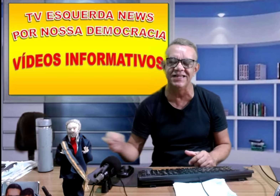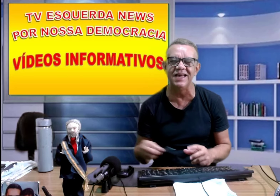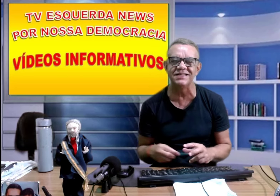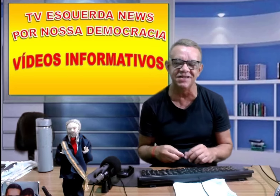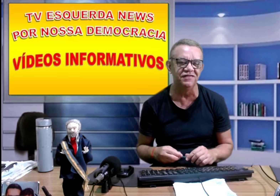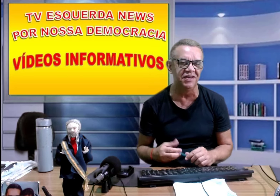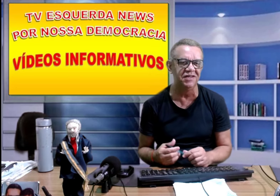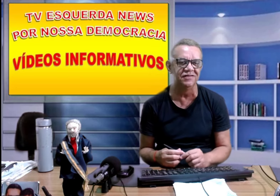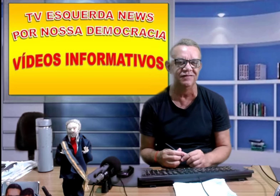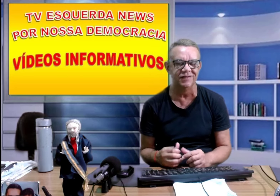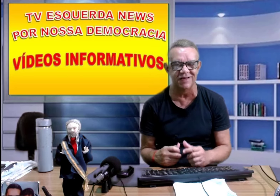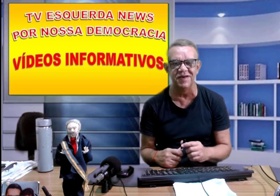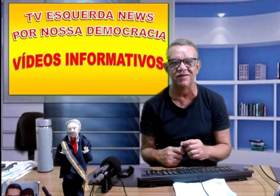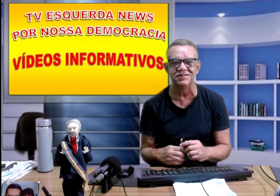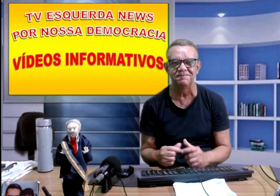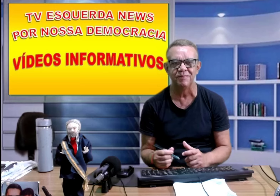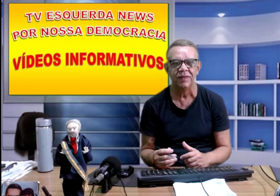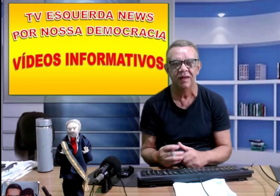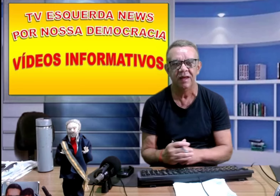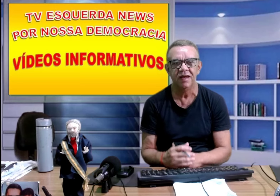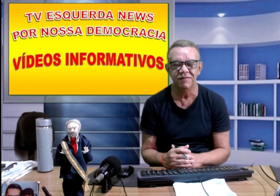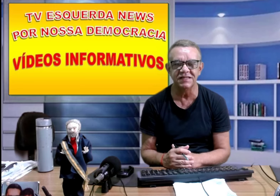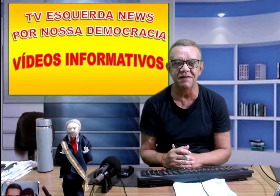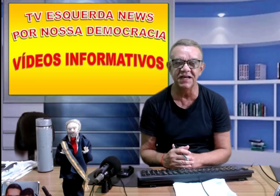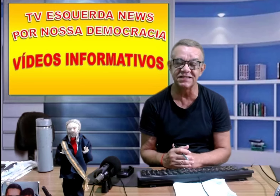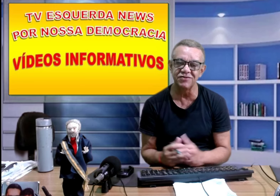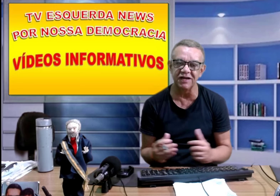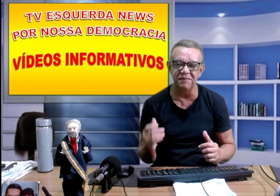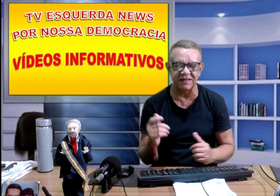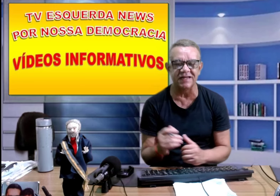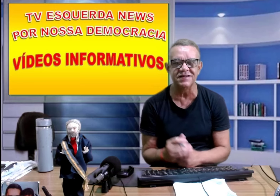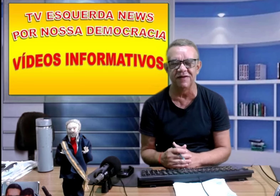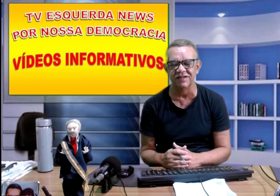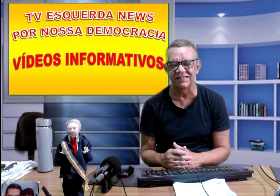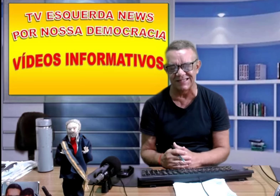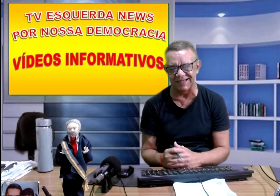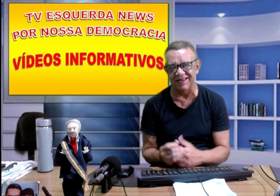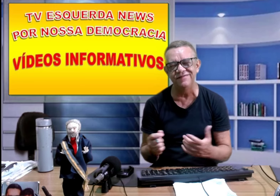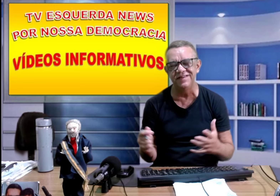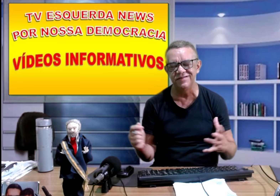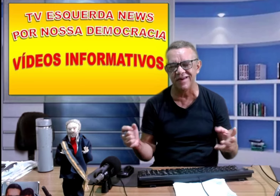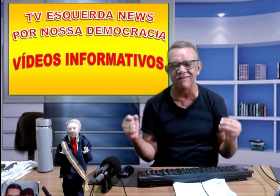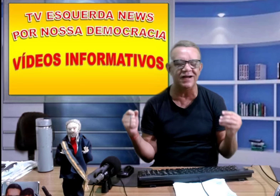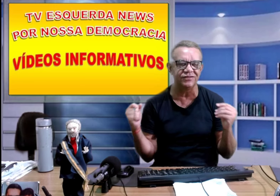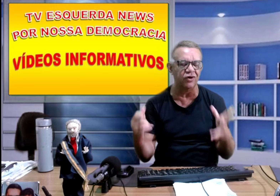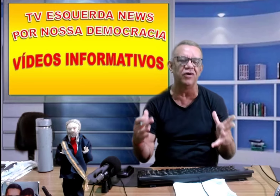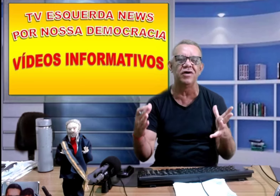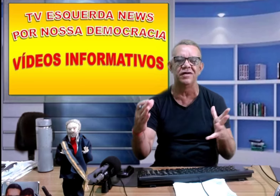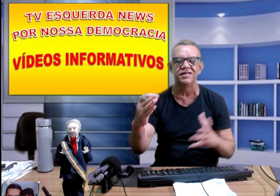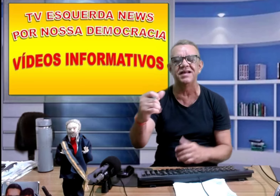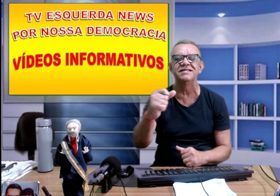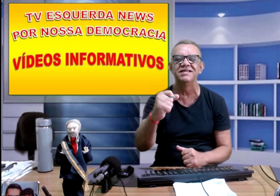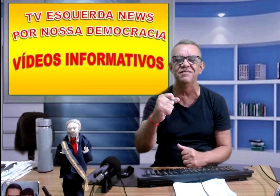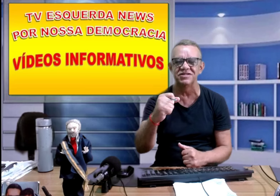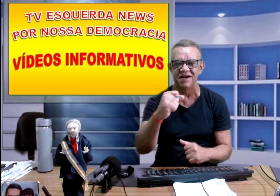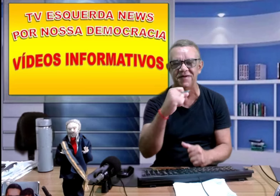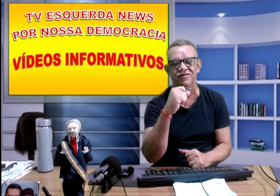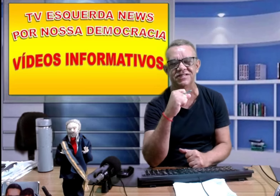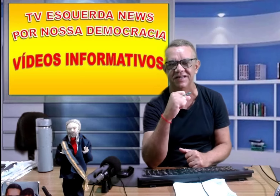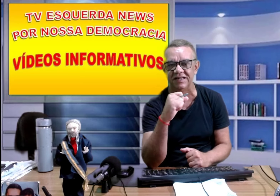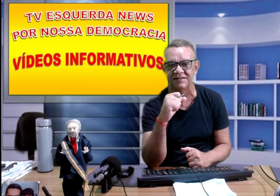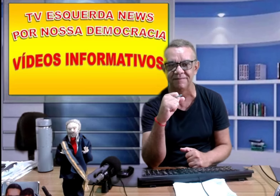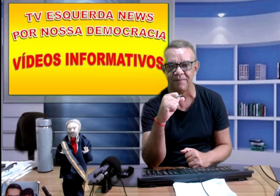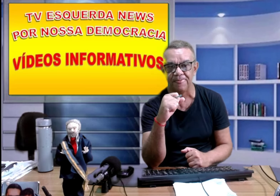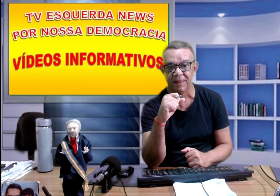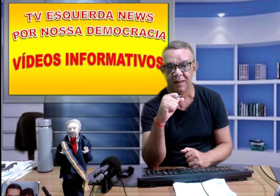assistir a esse vídeo Meus amigos, estou aqui para trazer para vocês aquele vídeo que eu adoro trazer e mostrar para